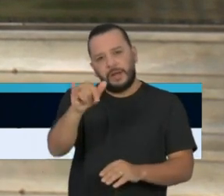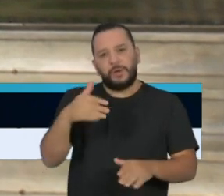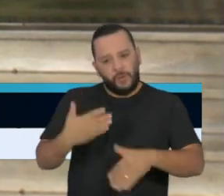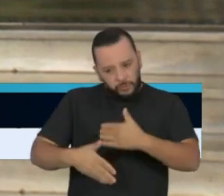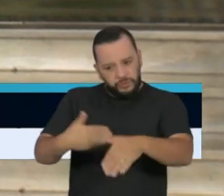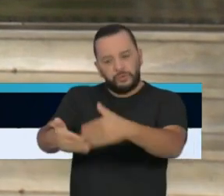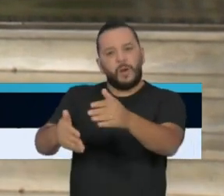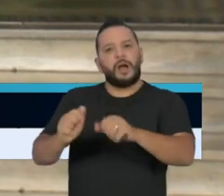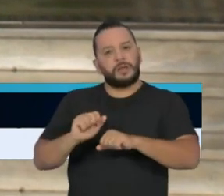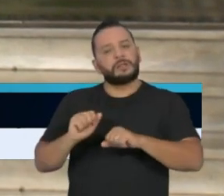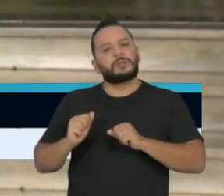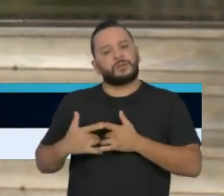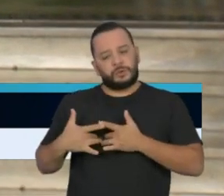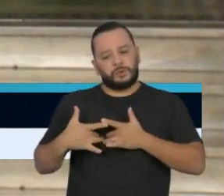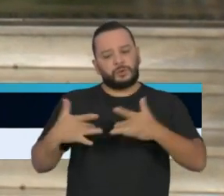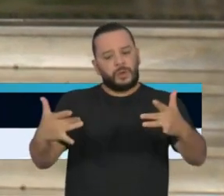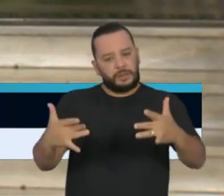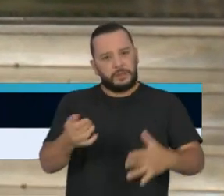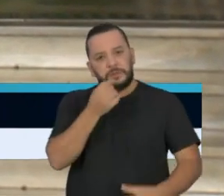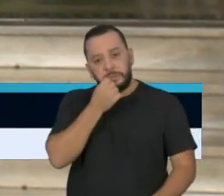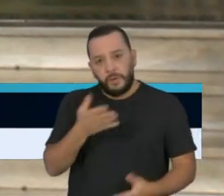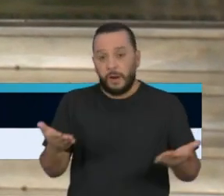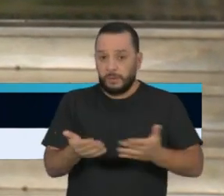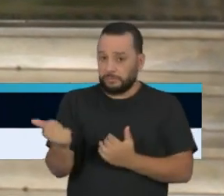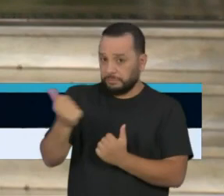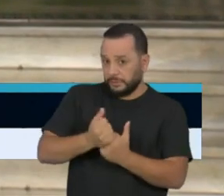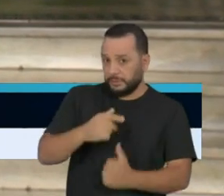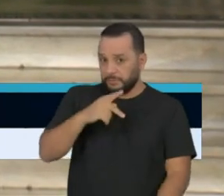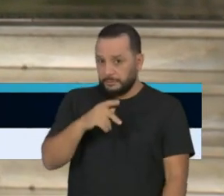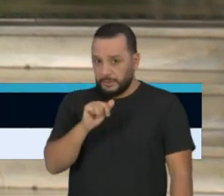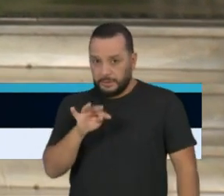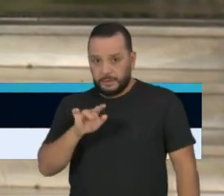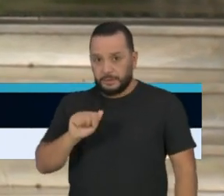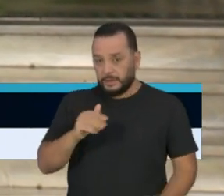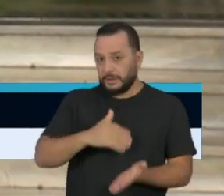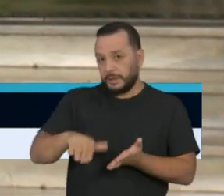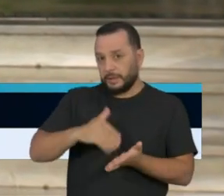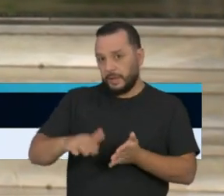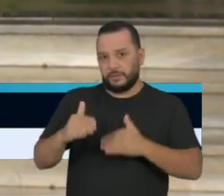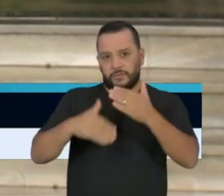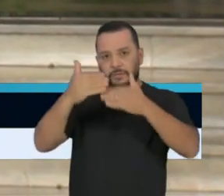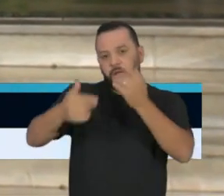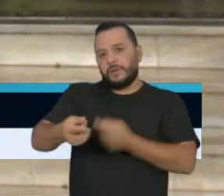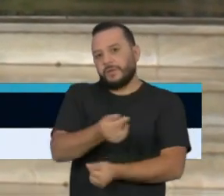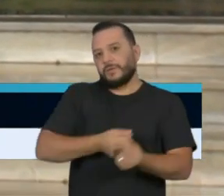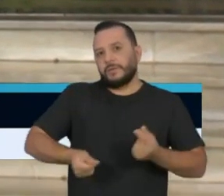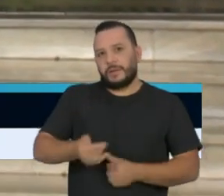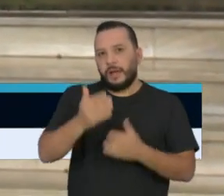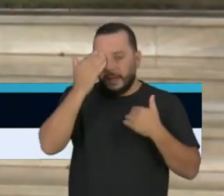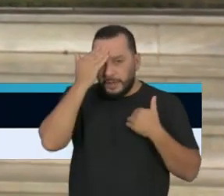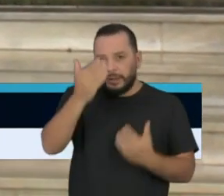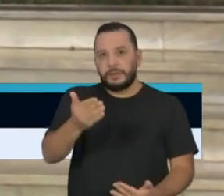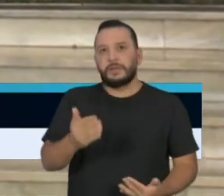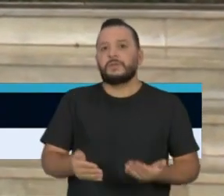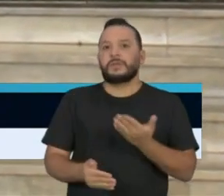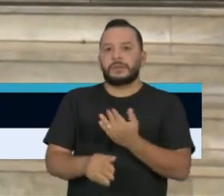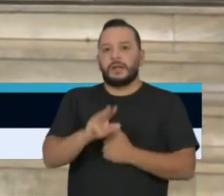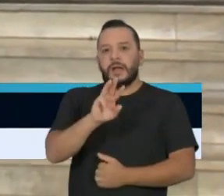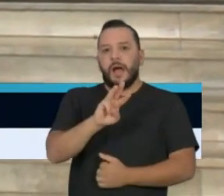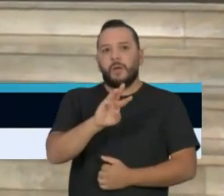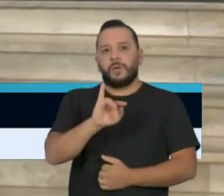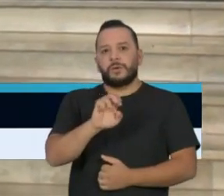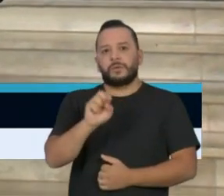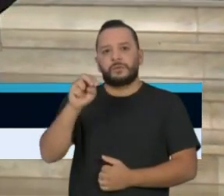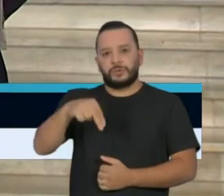palavra agora à Patrícia Hellen, nossa secretária de Desenvolvimento Econômico, agradecendo a você, Patrícia, ao Wilson Melo